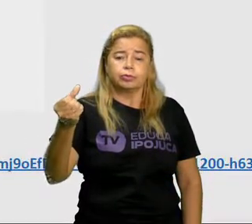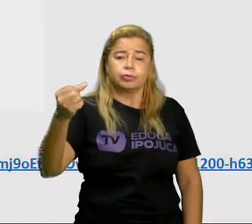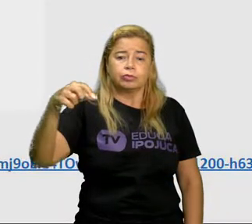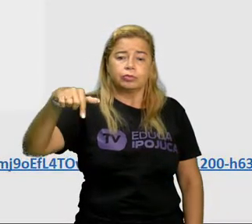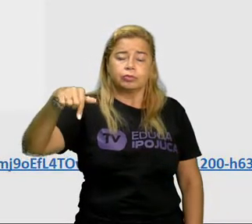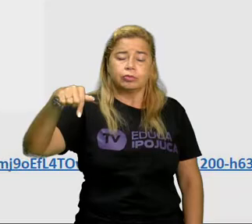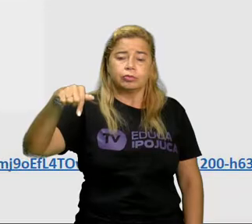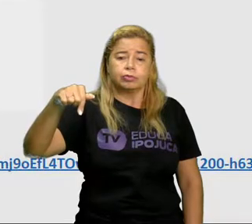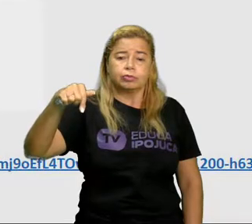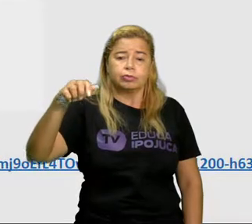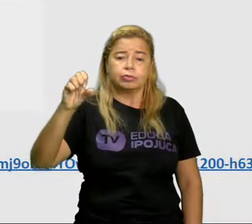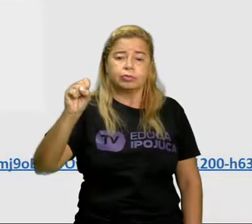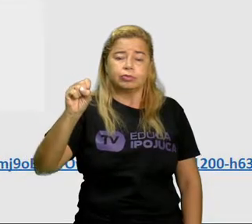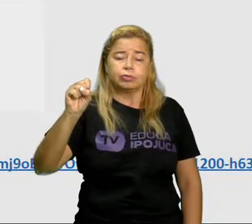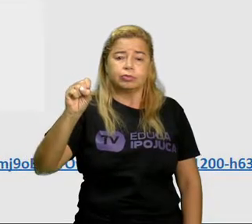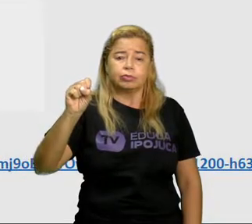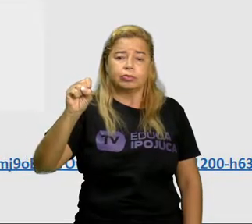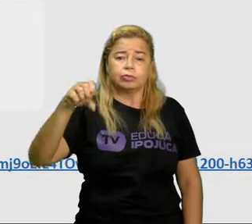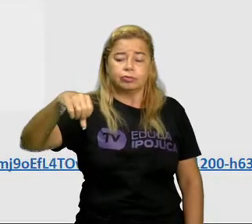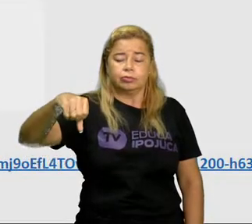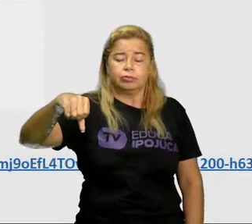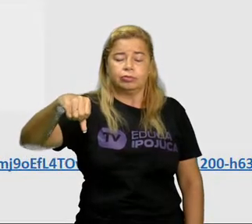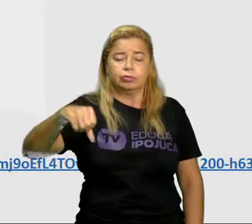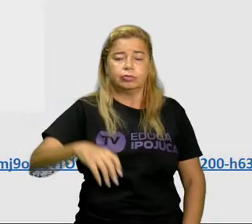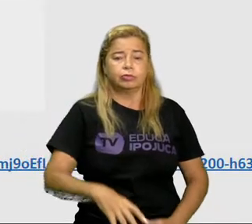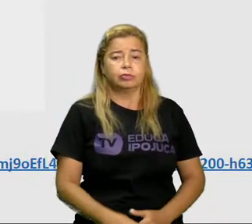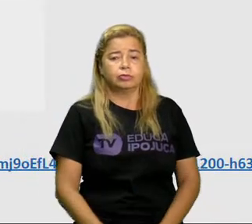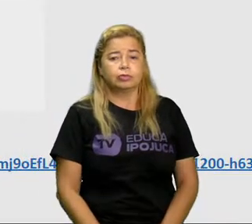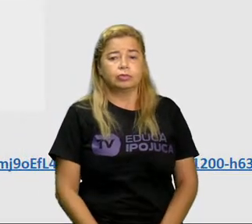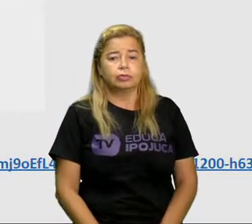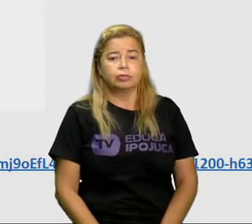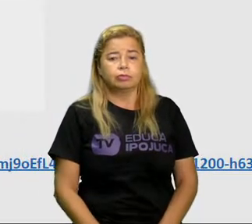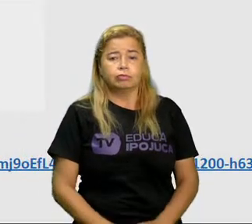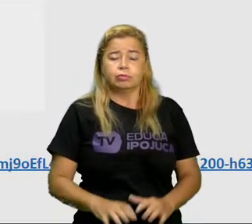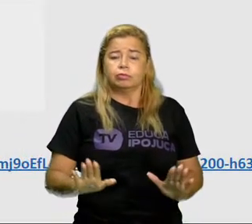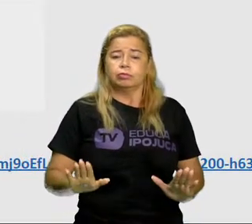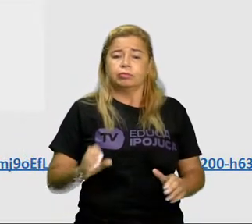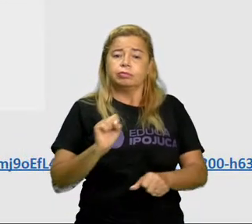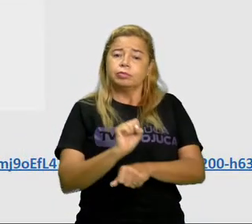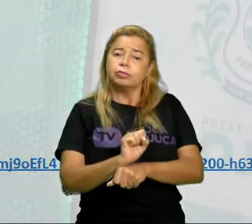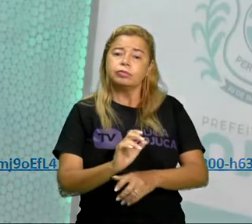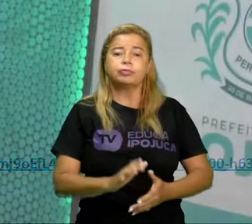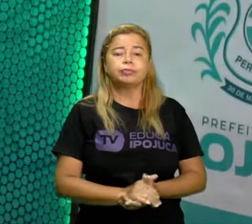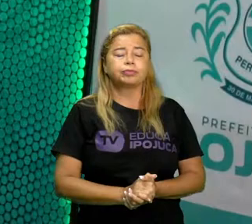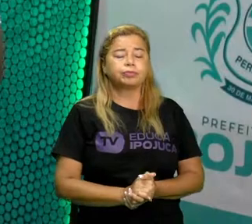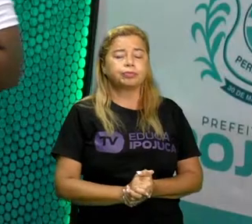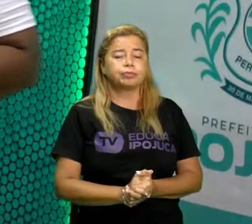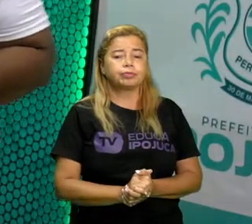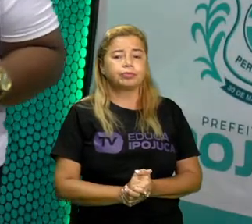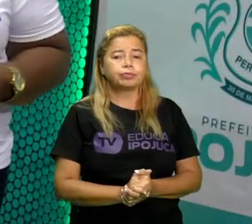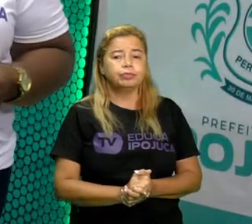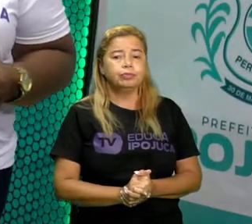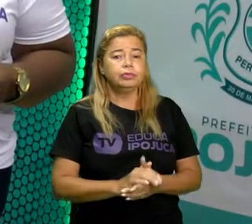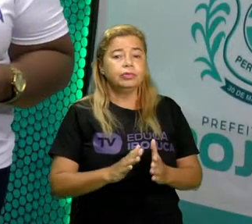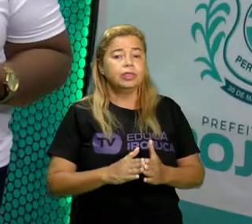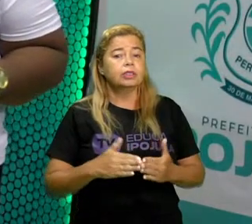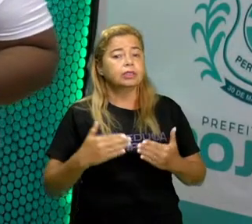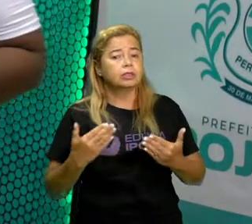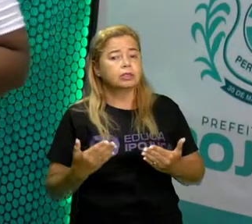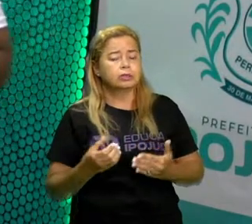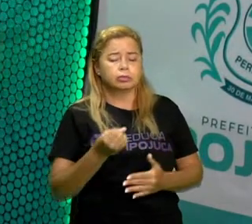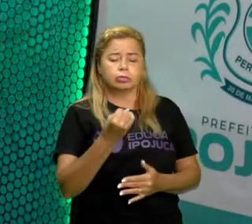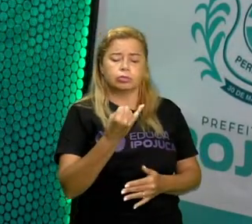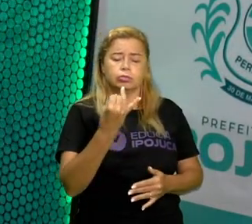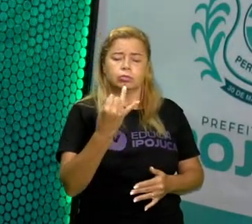seis, sete, oito, nove. Parou aí! Então, quando a gente faz essa contagem,